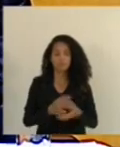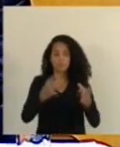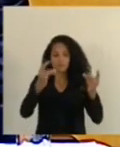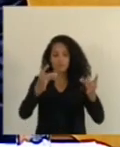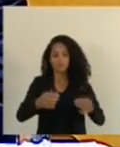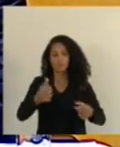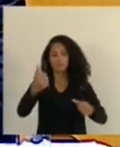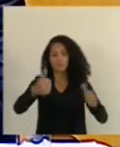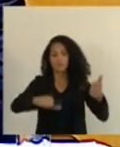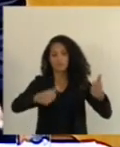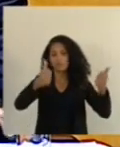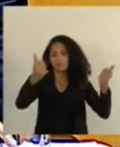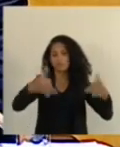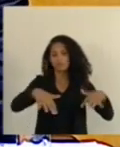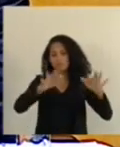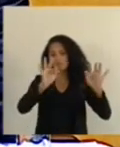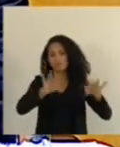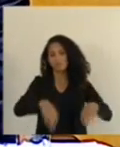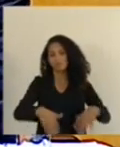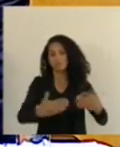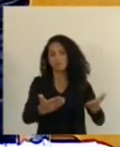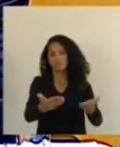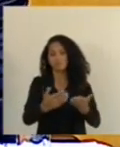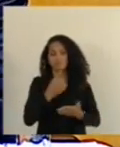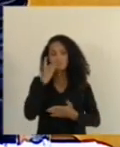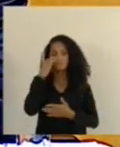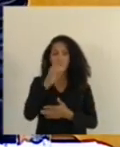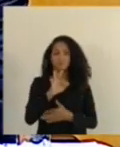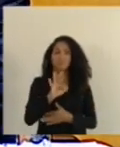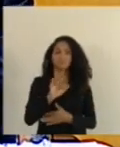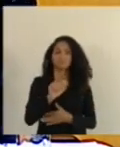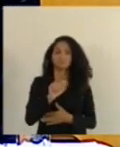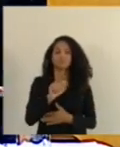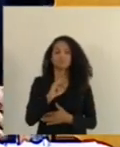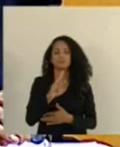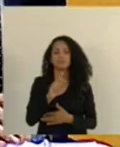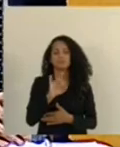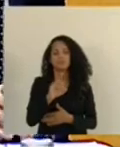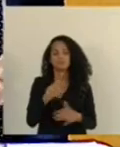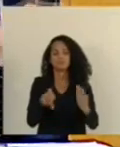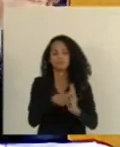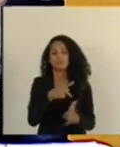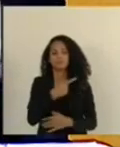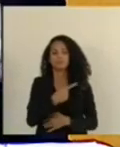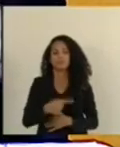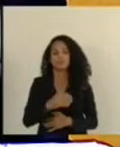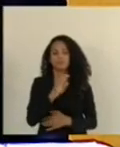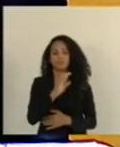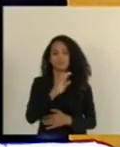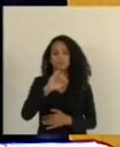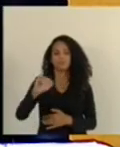oral, a redação final. Deputado Fabrício Gandini, nosso presidente da CCJ. Sr.